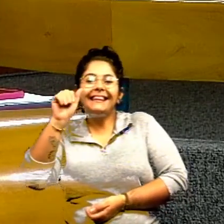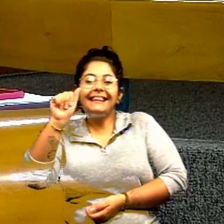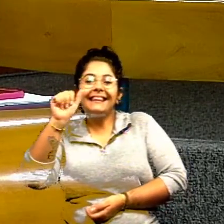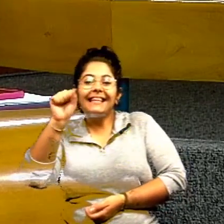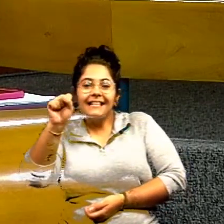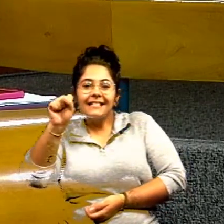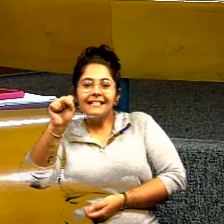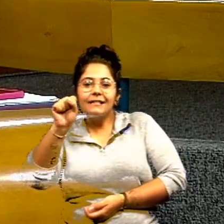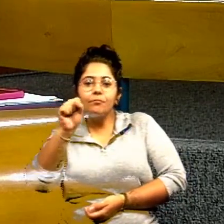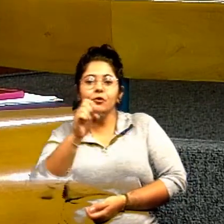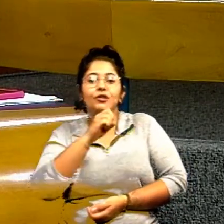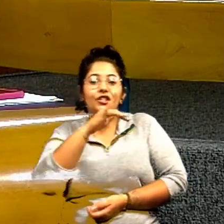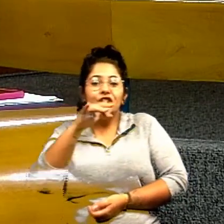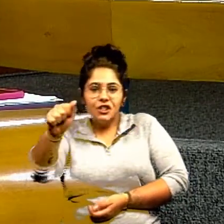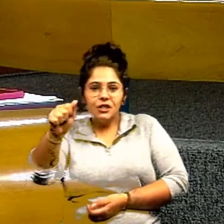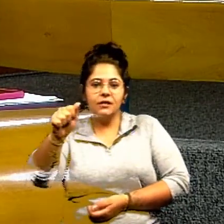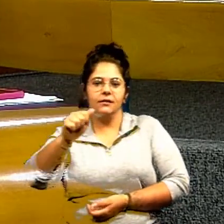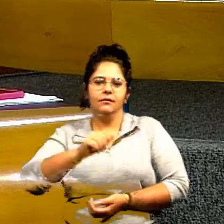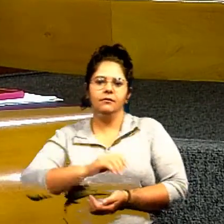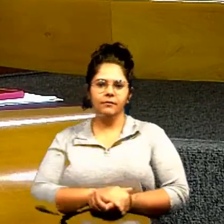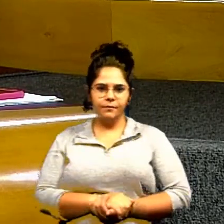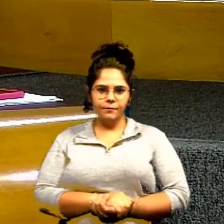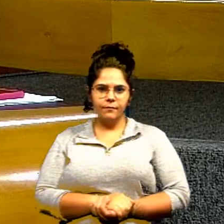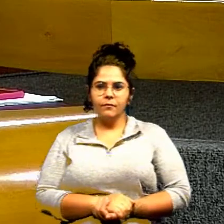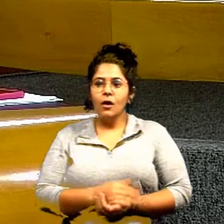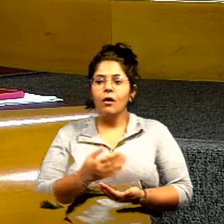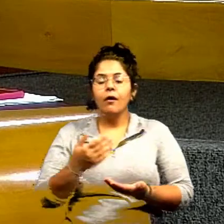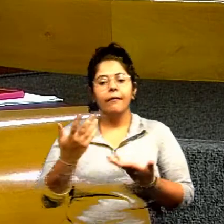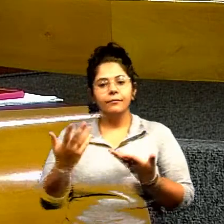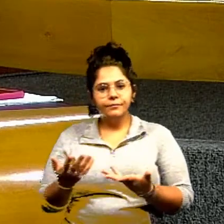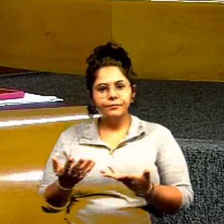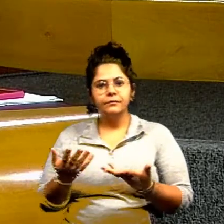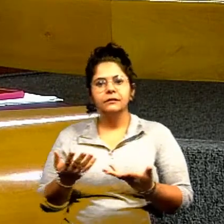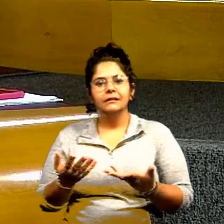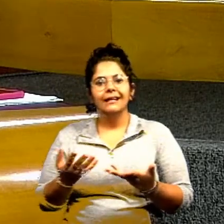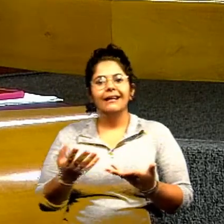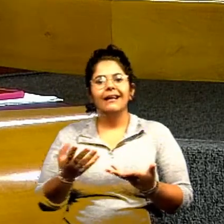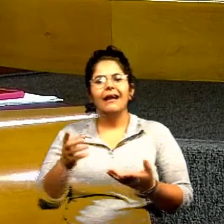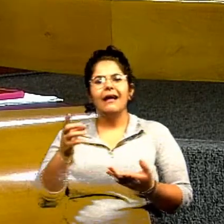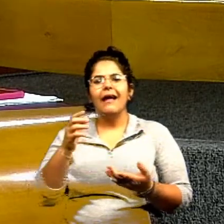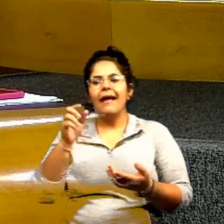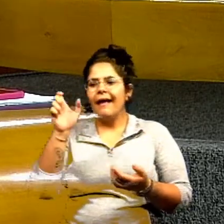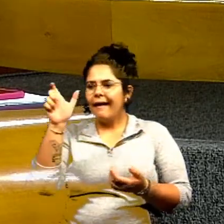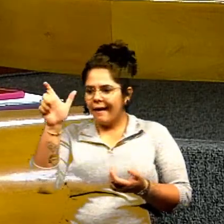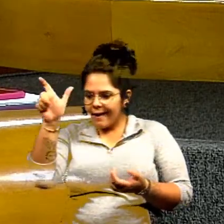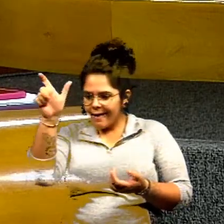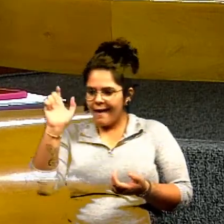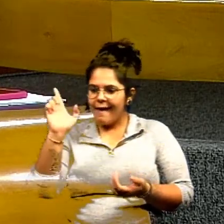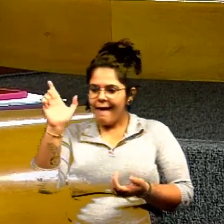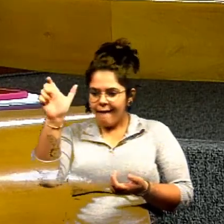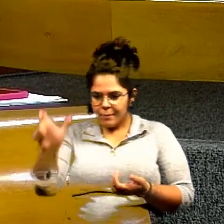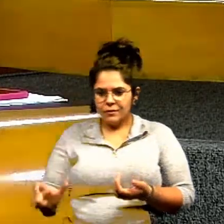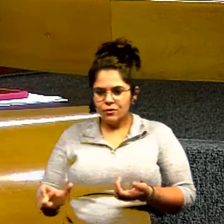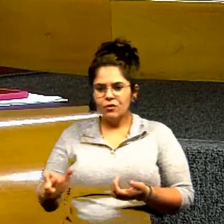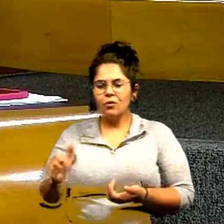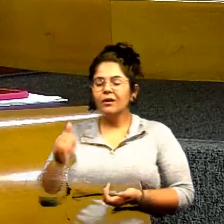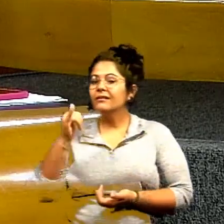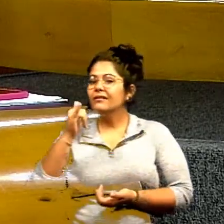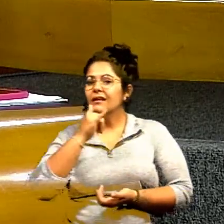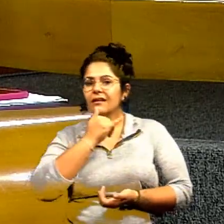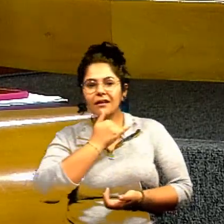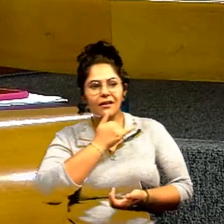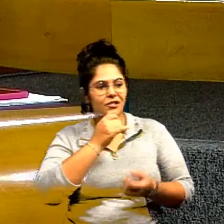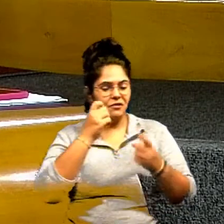gotas que tiraram ela de uma situação deprimente uma situação de